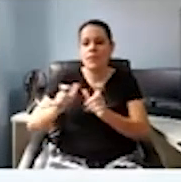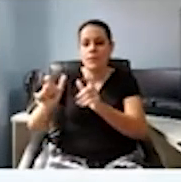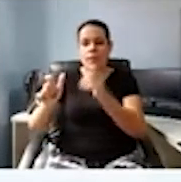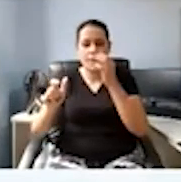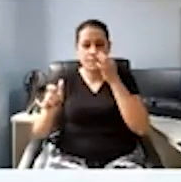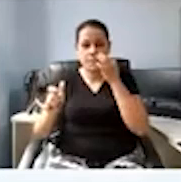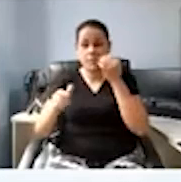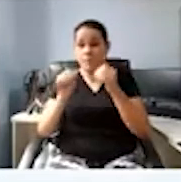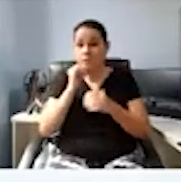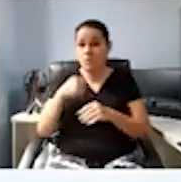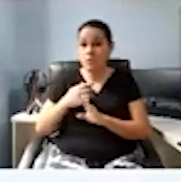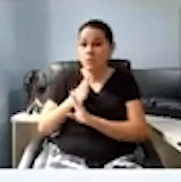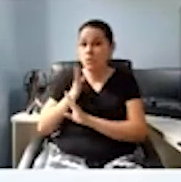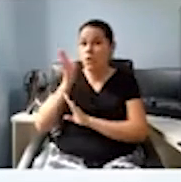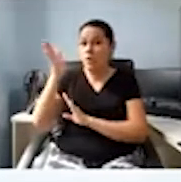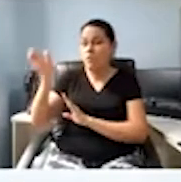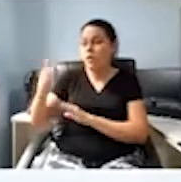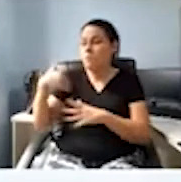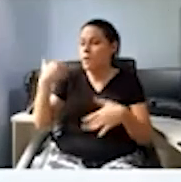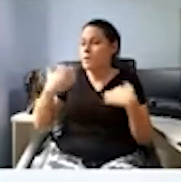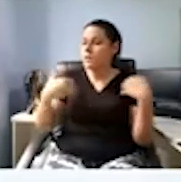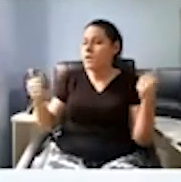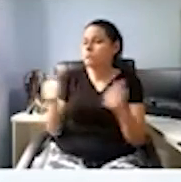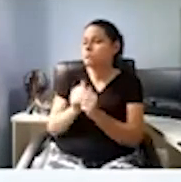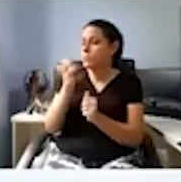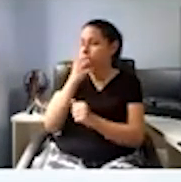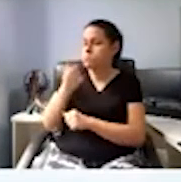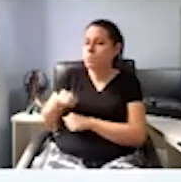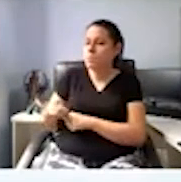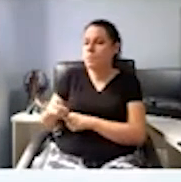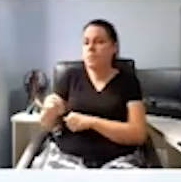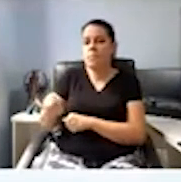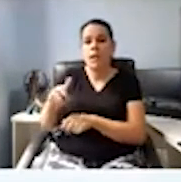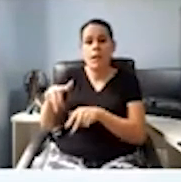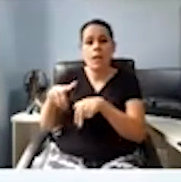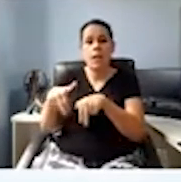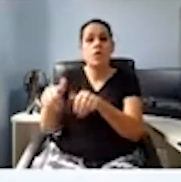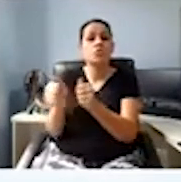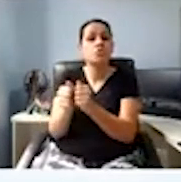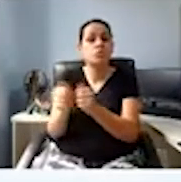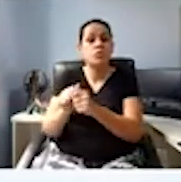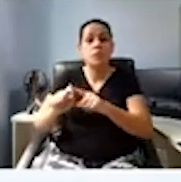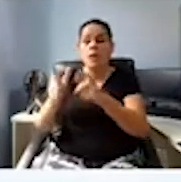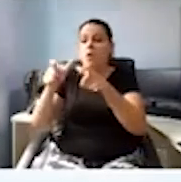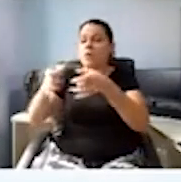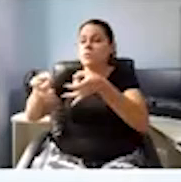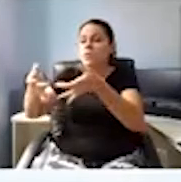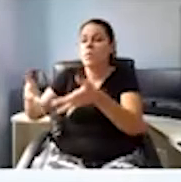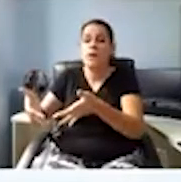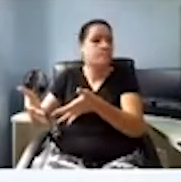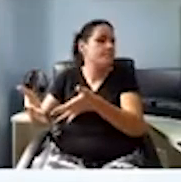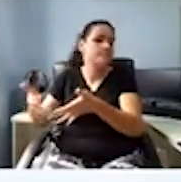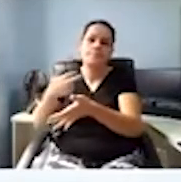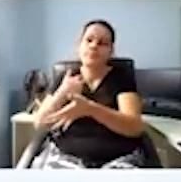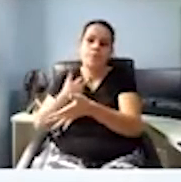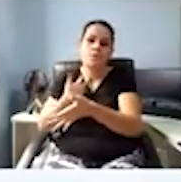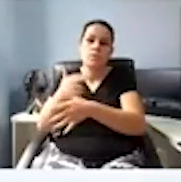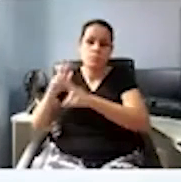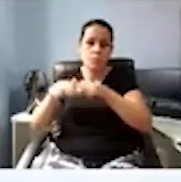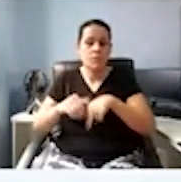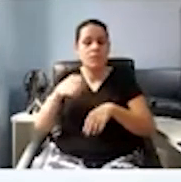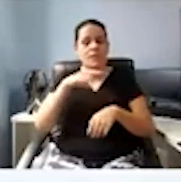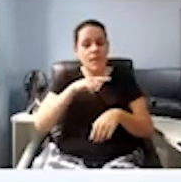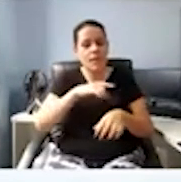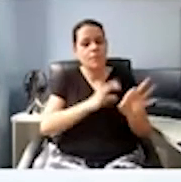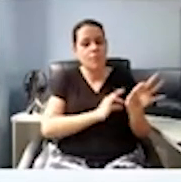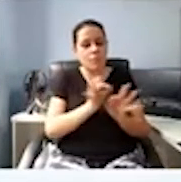no parque de São José dos Pinhais e não tem onde você deixar ele. E ali você vai ter esse espaço, é um projeto muito bacana, tem